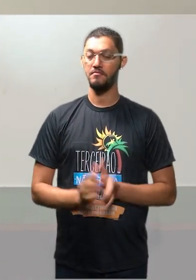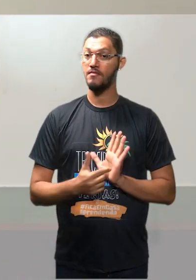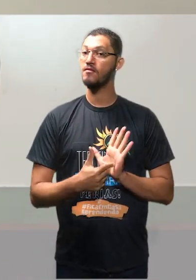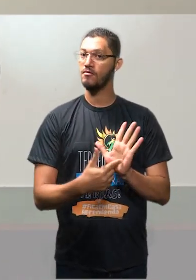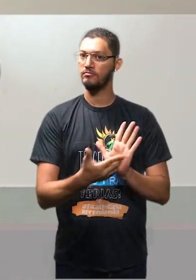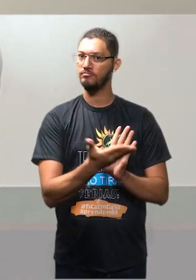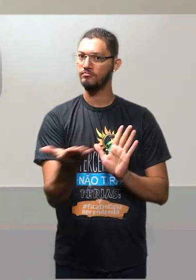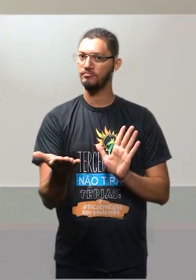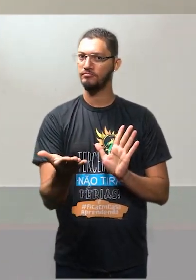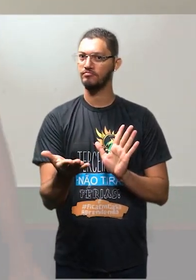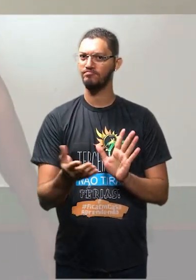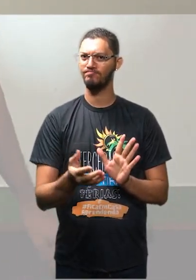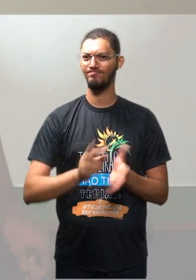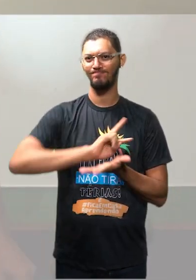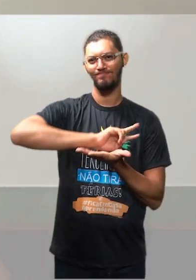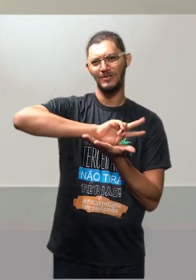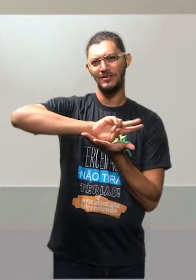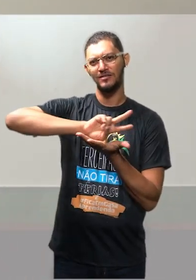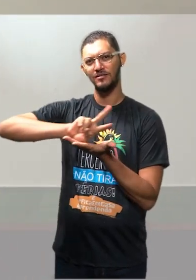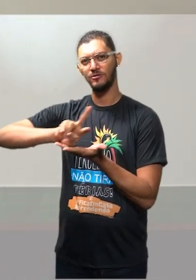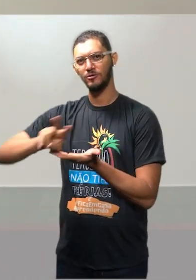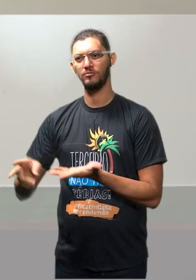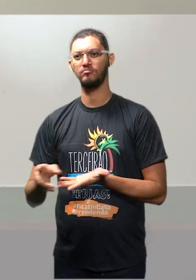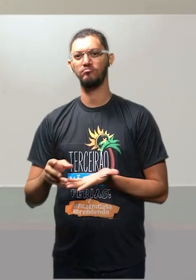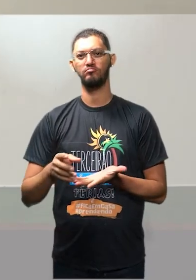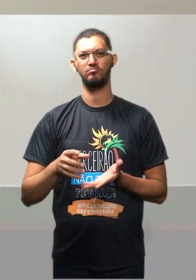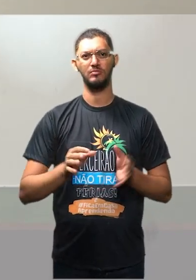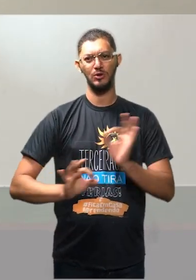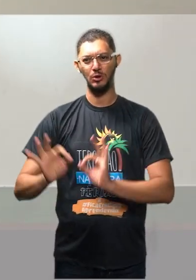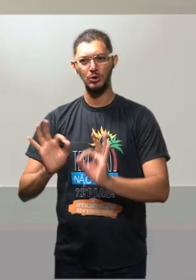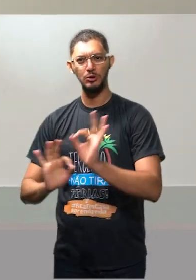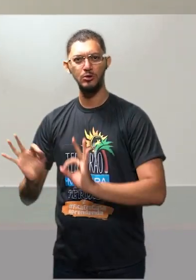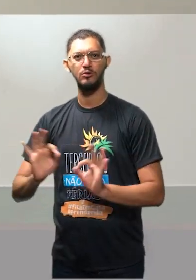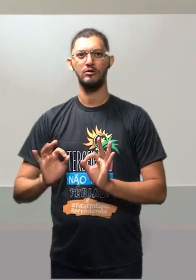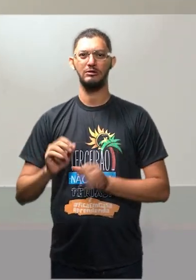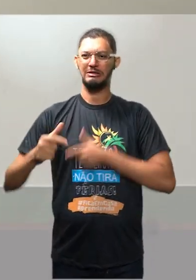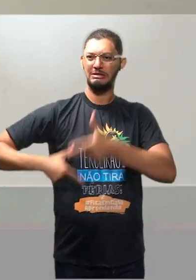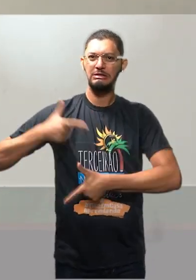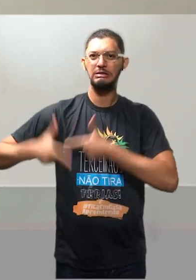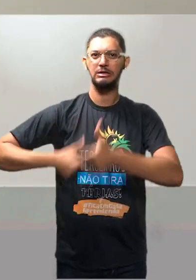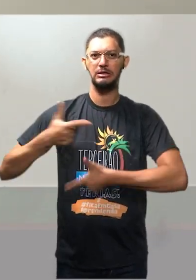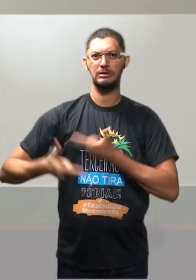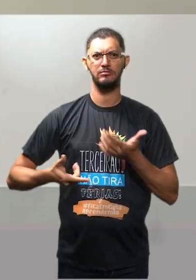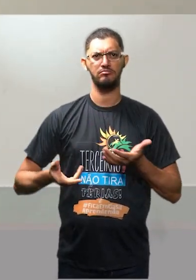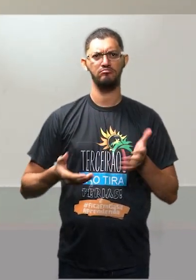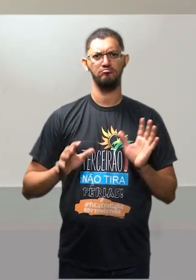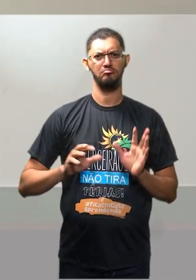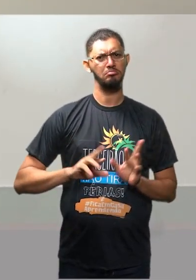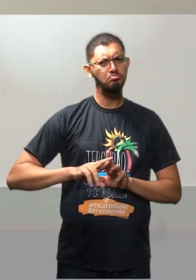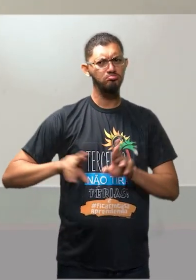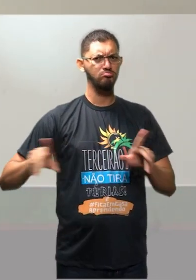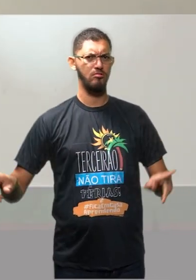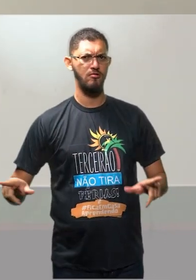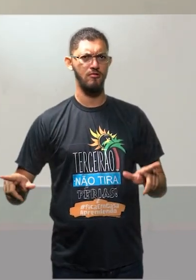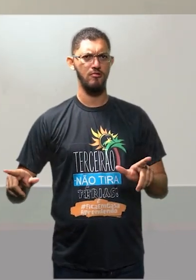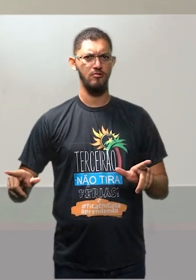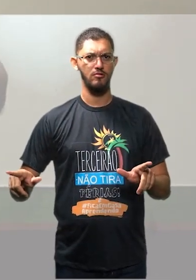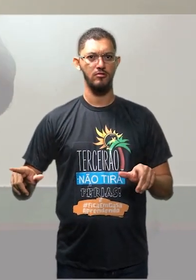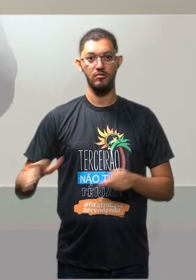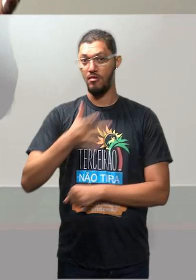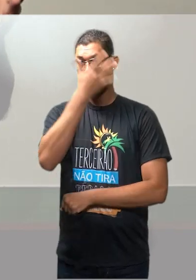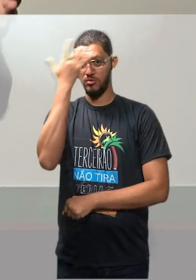mostrar. Vários foram os movimentos de resistência em oposição ao regime civil militar.